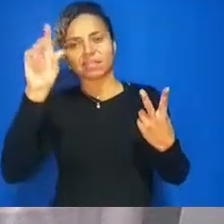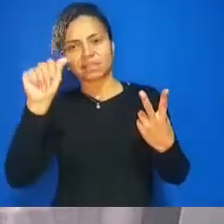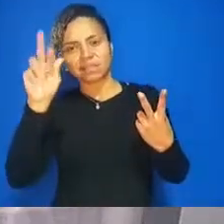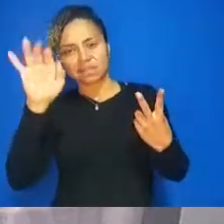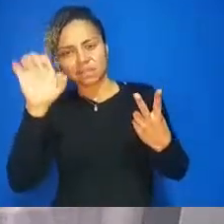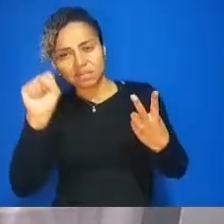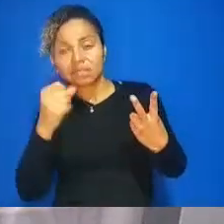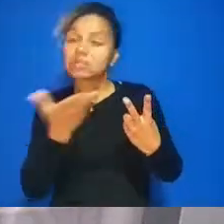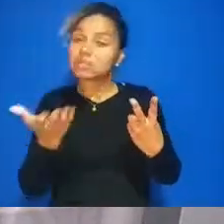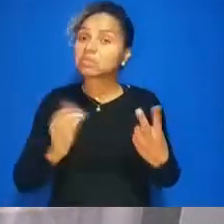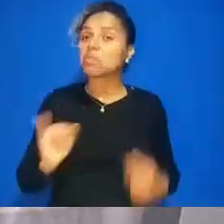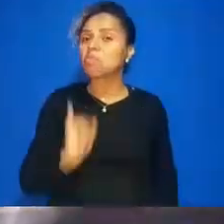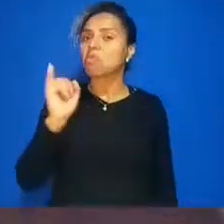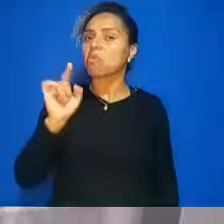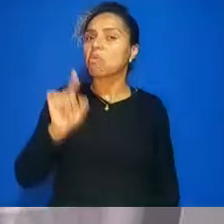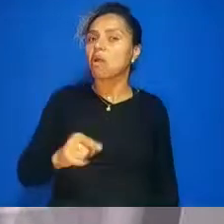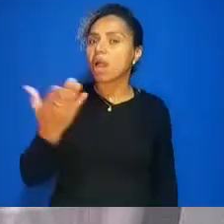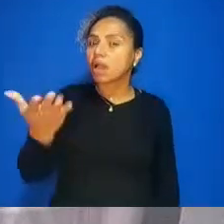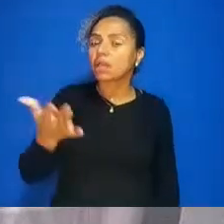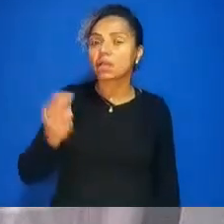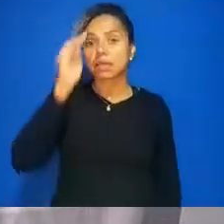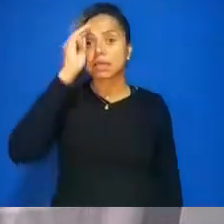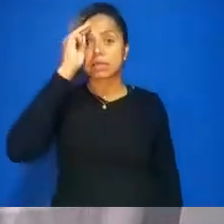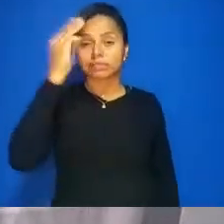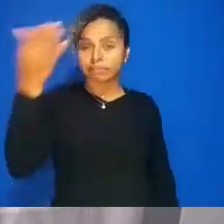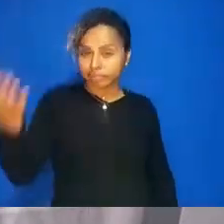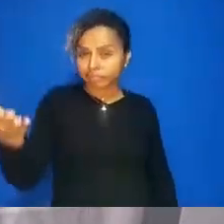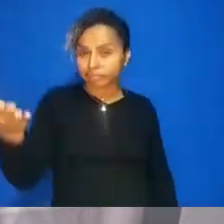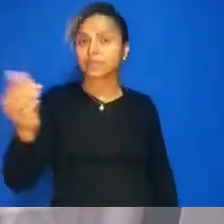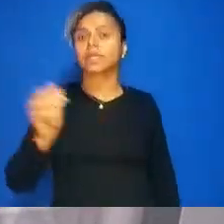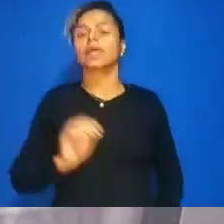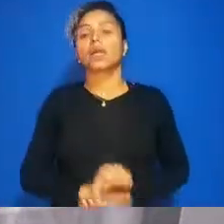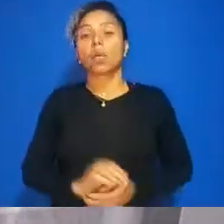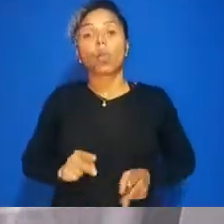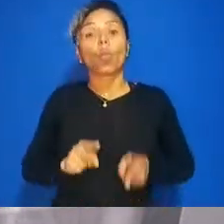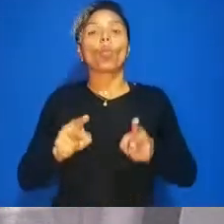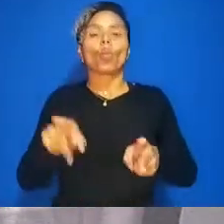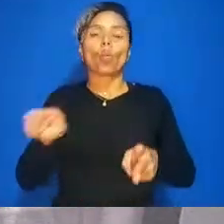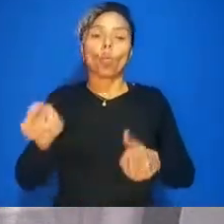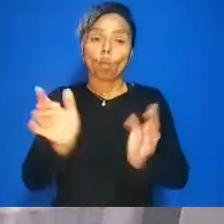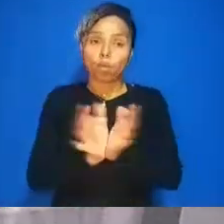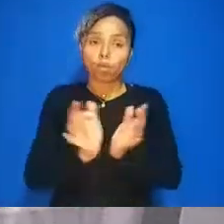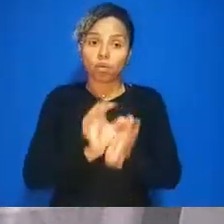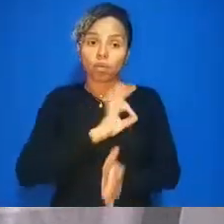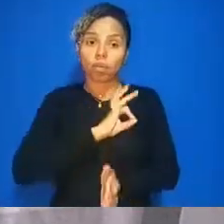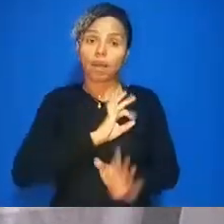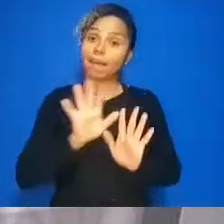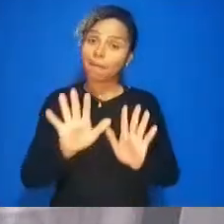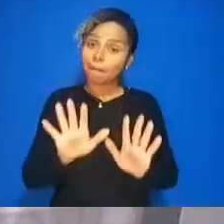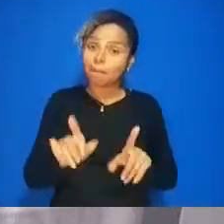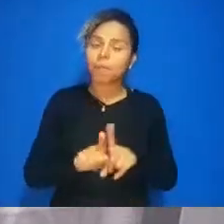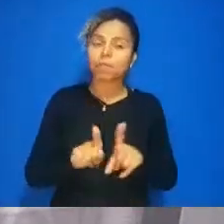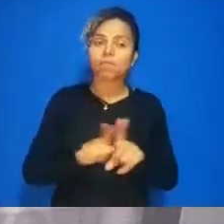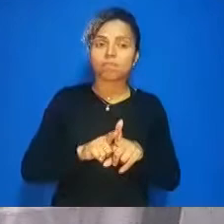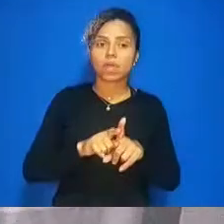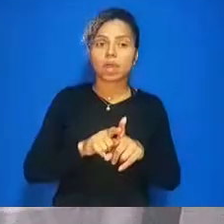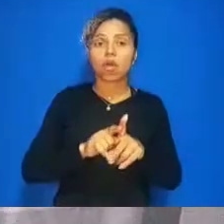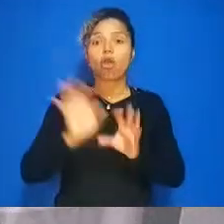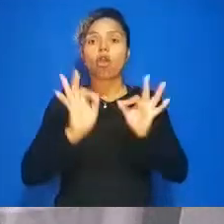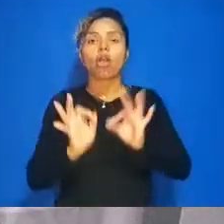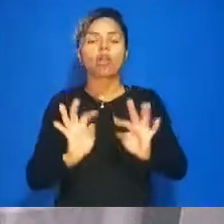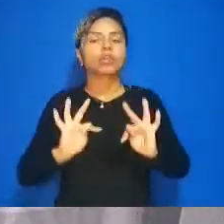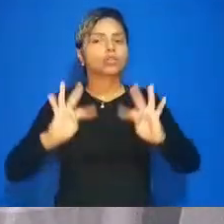militão a permanência da companhia ali mas que venha também toda a estrutura ali para os profissionais